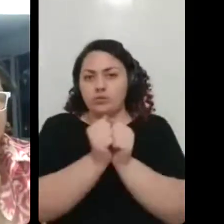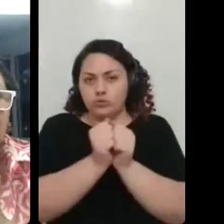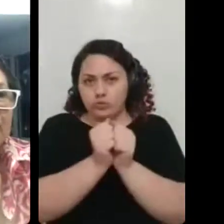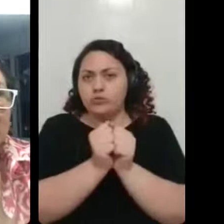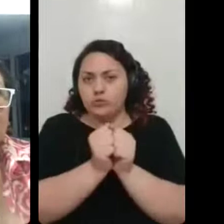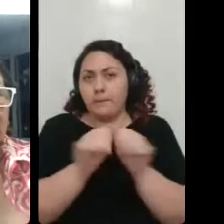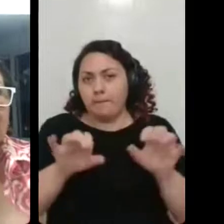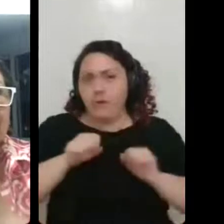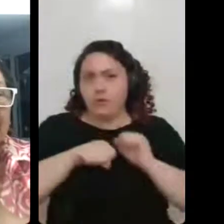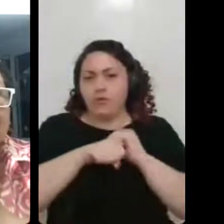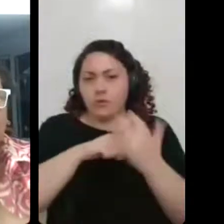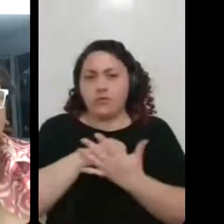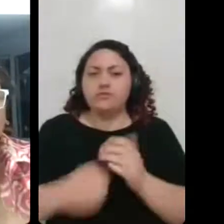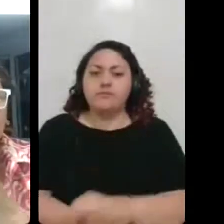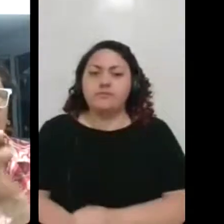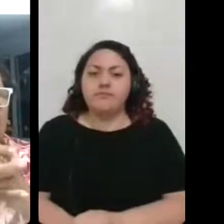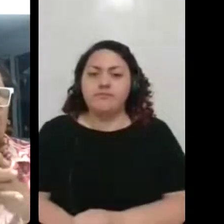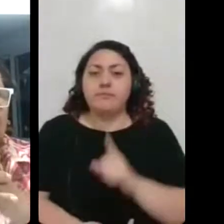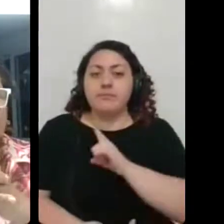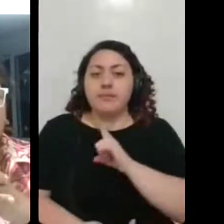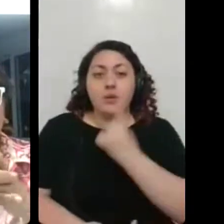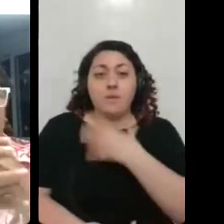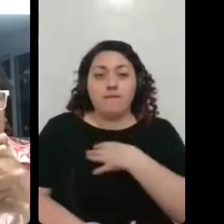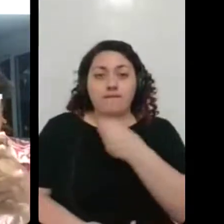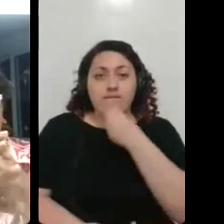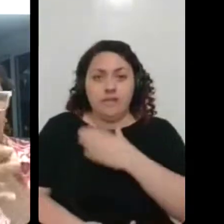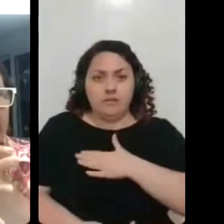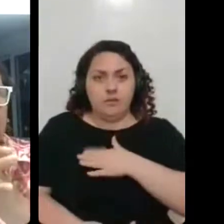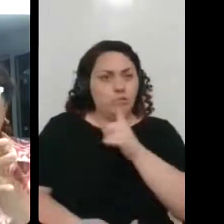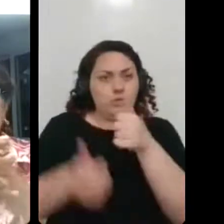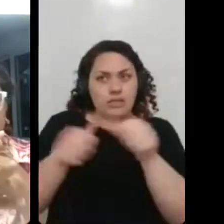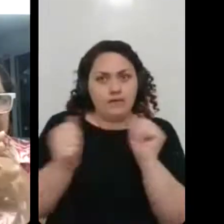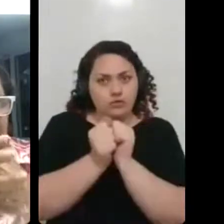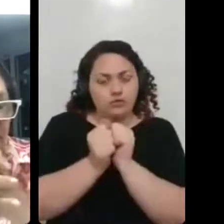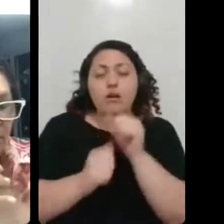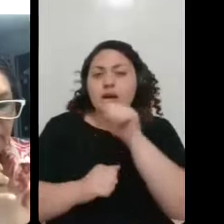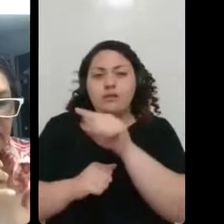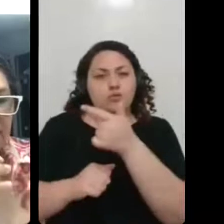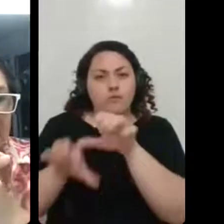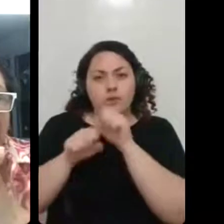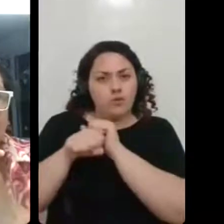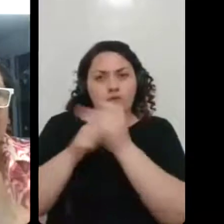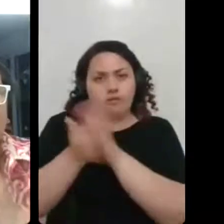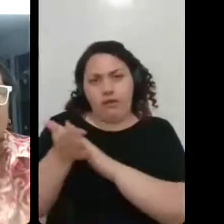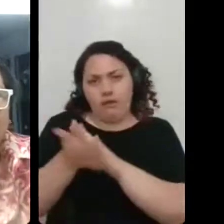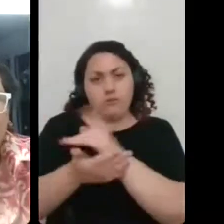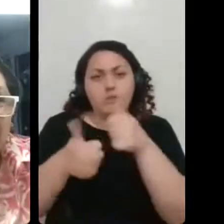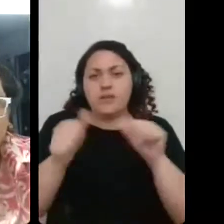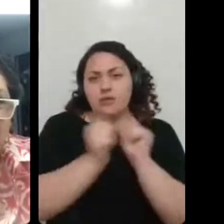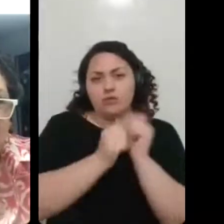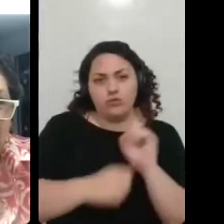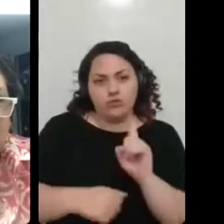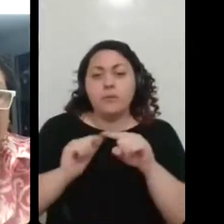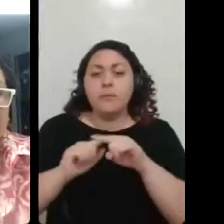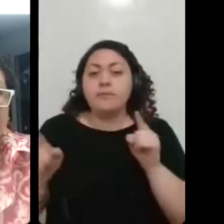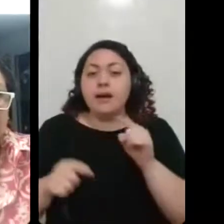Um dos meus filhos que não estava conosco, não positivou, não teve o COVID, mas ele também não